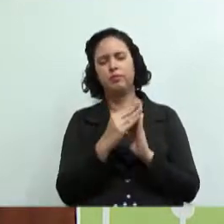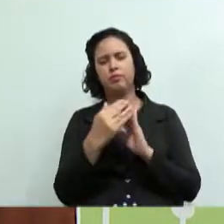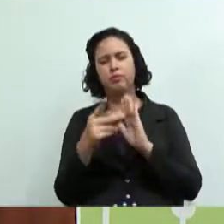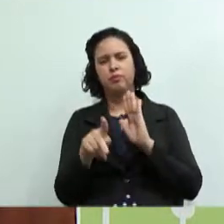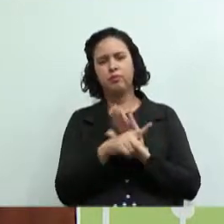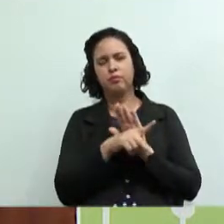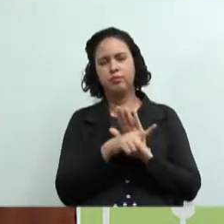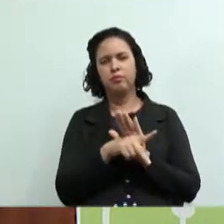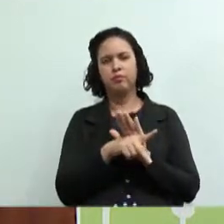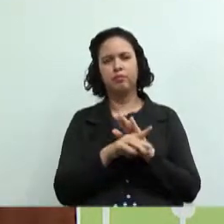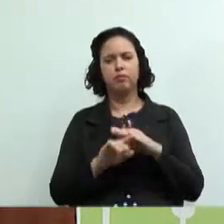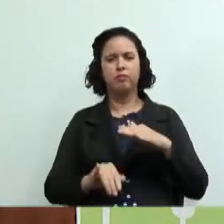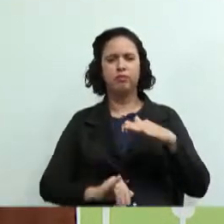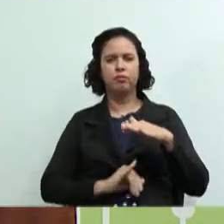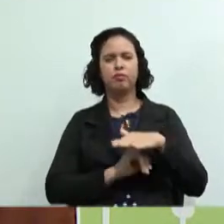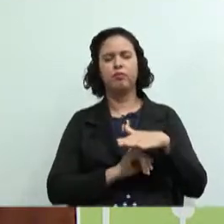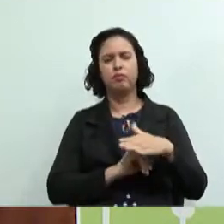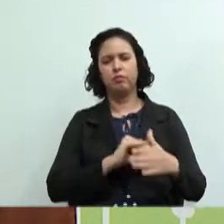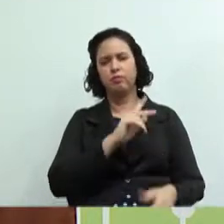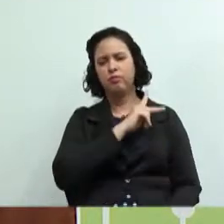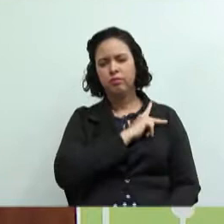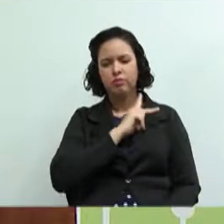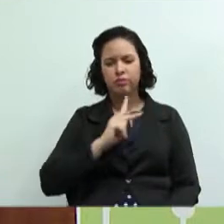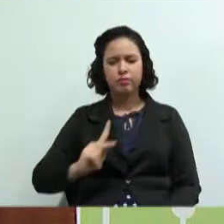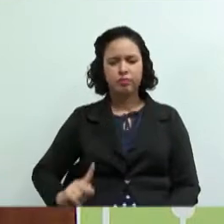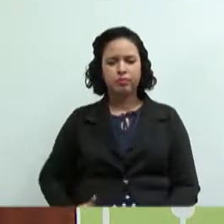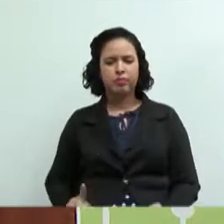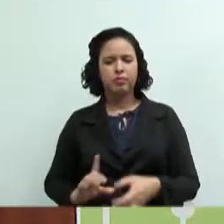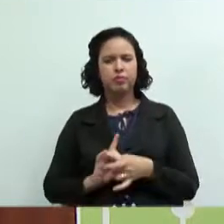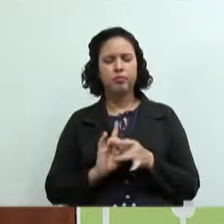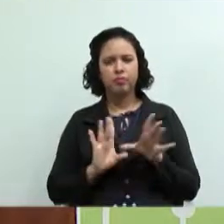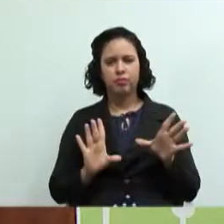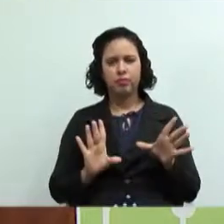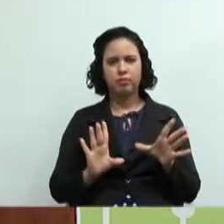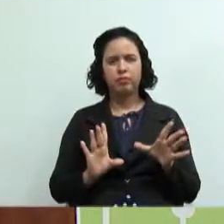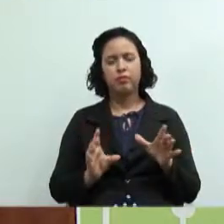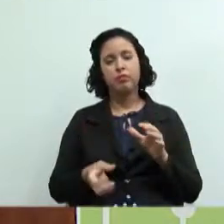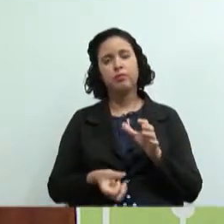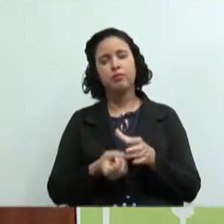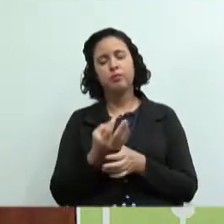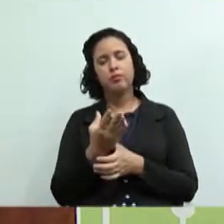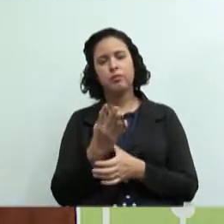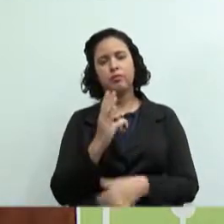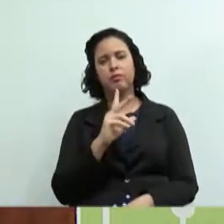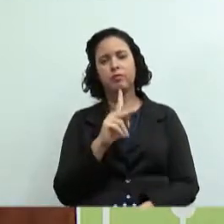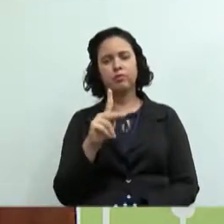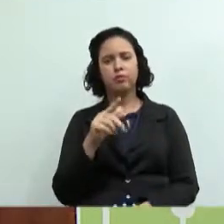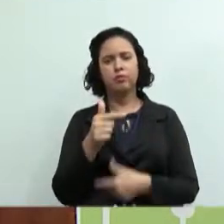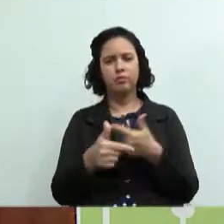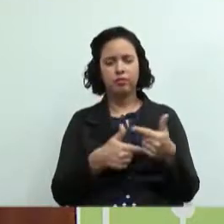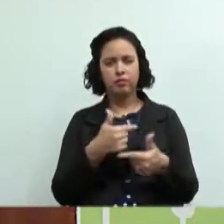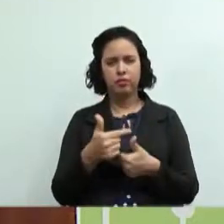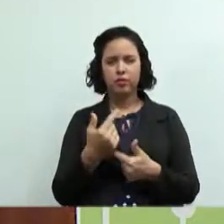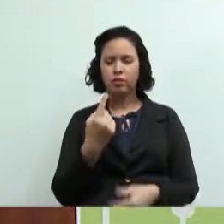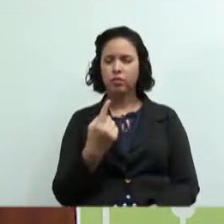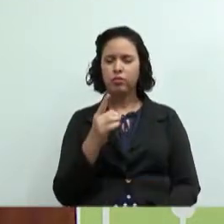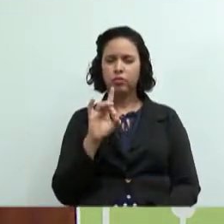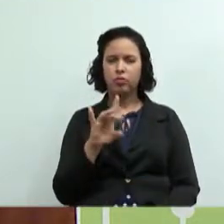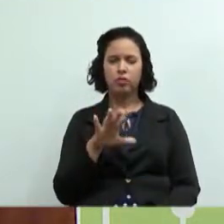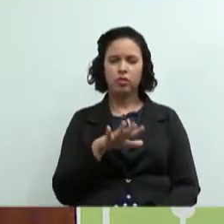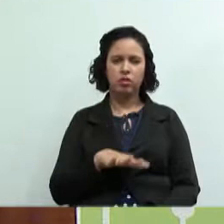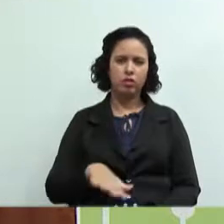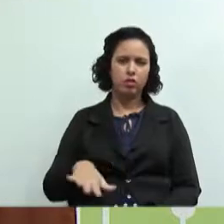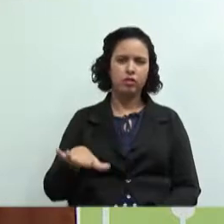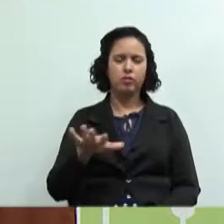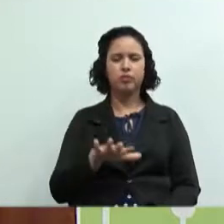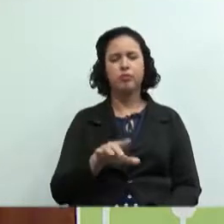instituições públicas diversas montando sua cooperativa de trabalho e não precisa ser de um só ramo pode ser